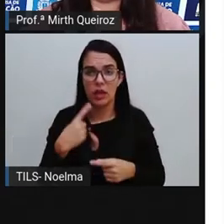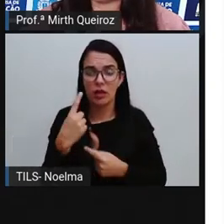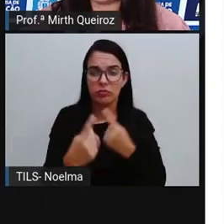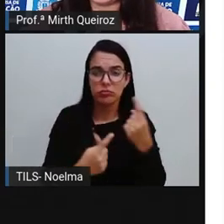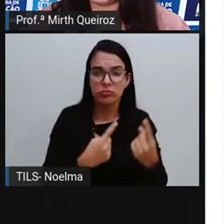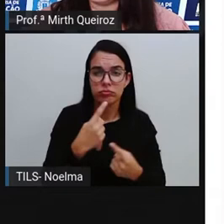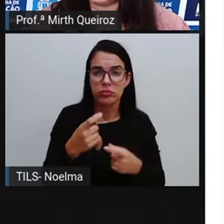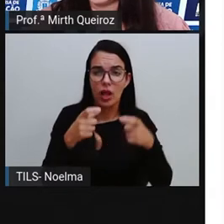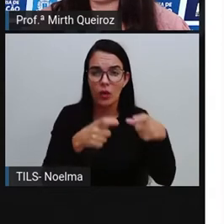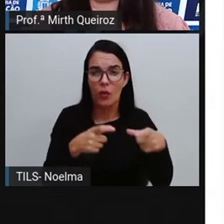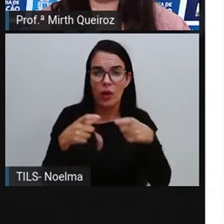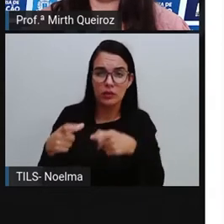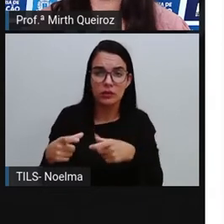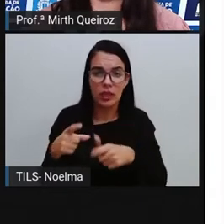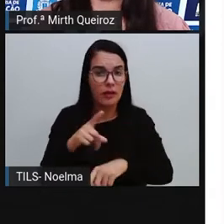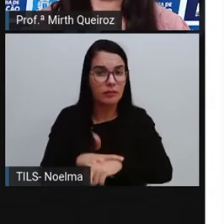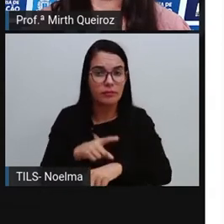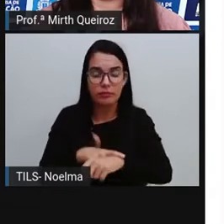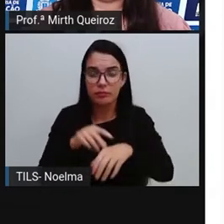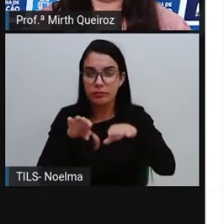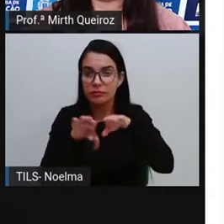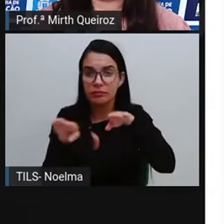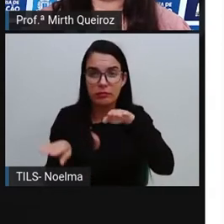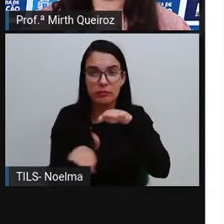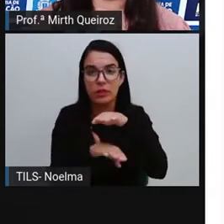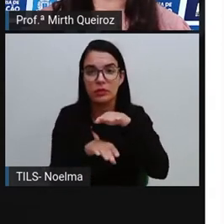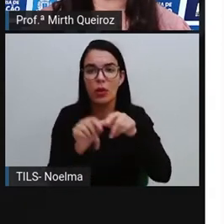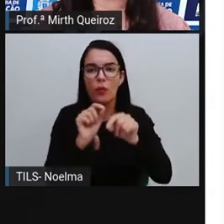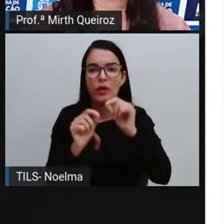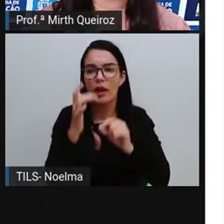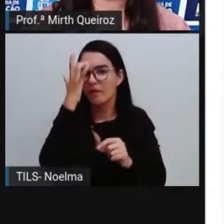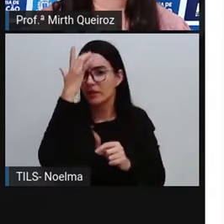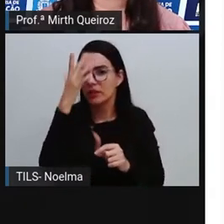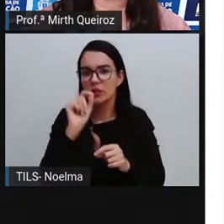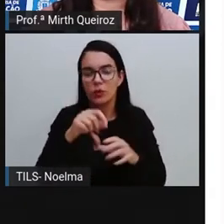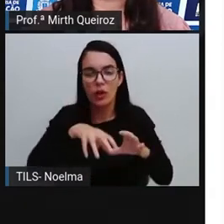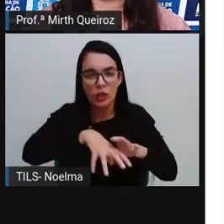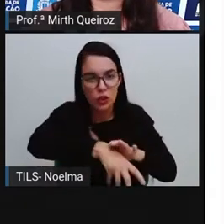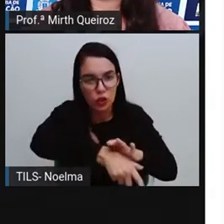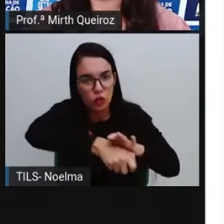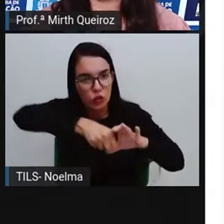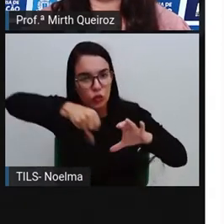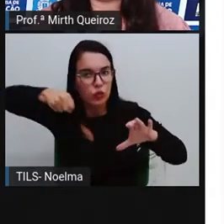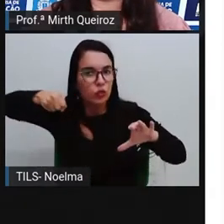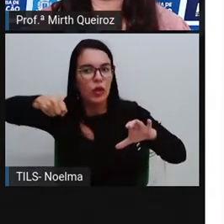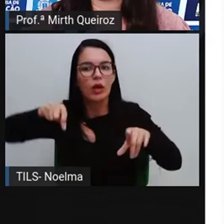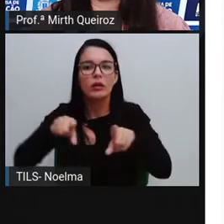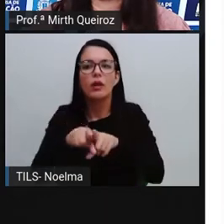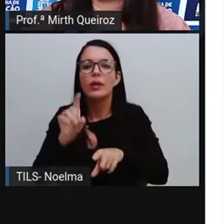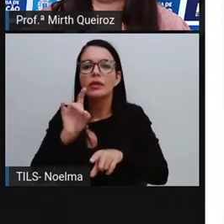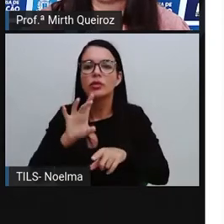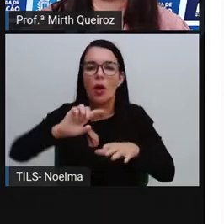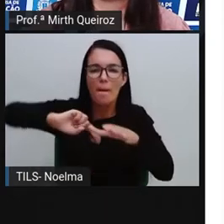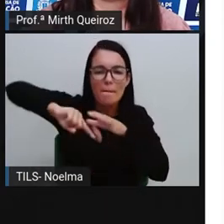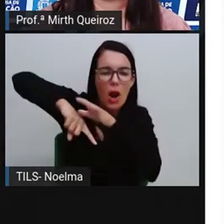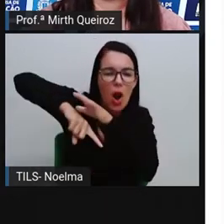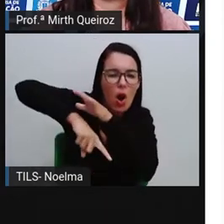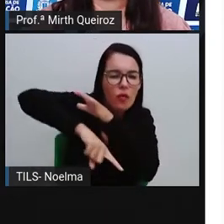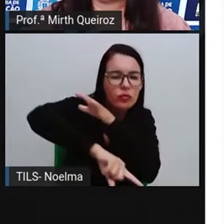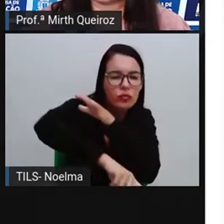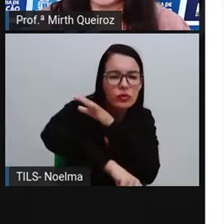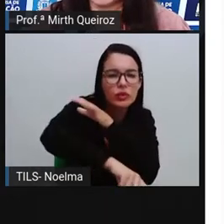imediatamente abaixo do solo, né? Que vai facilitar aí a extração. Em outros casos, ele é encontrado apenas em profundidades